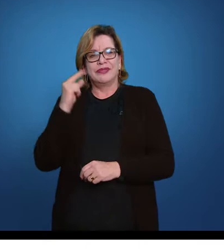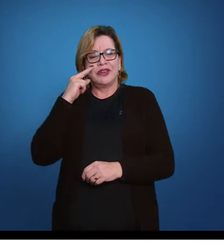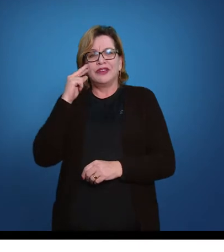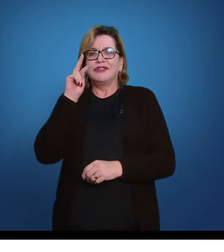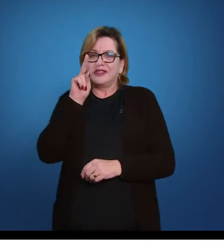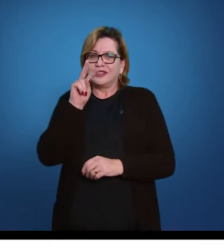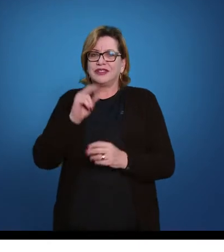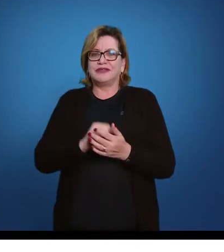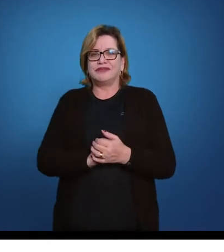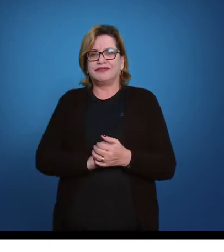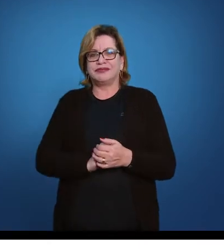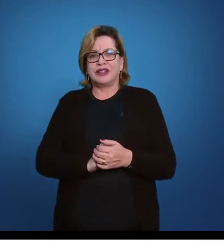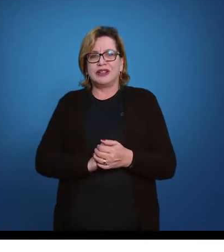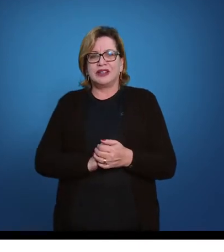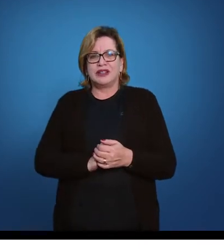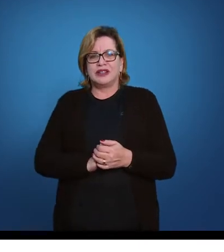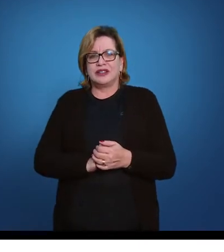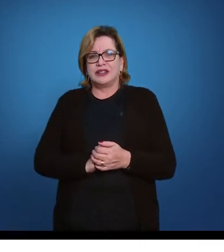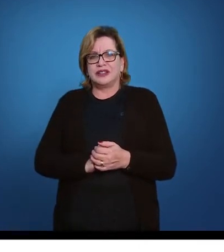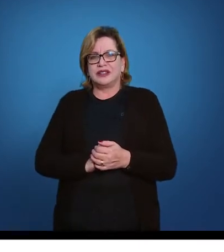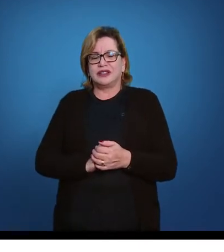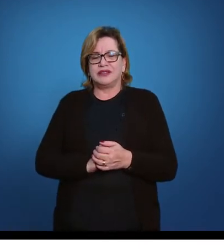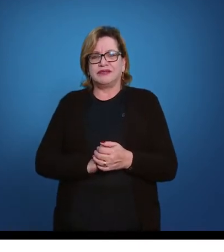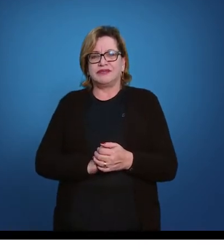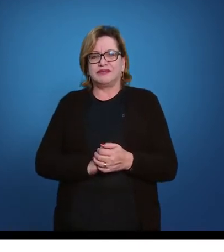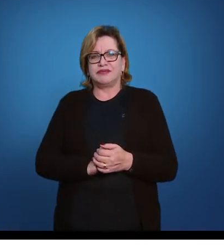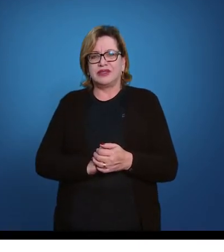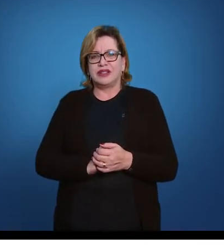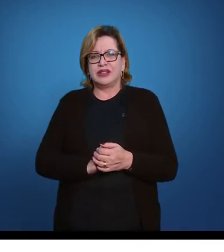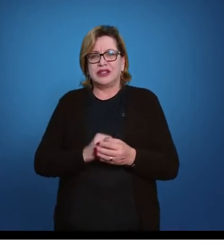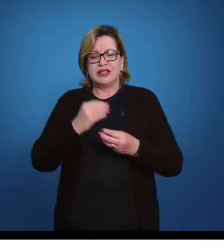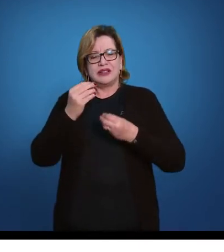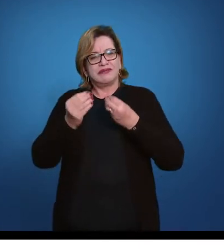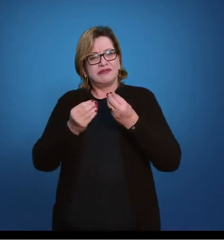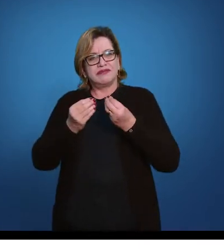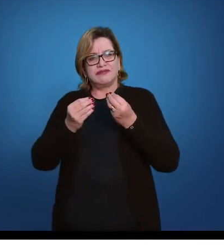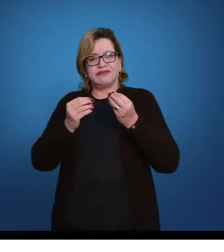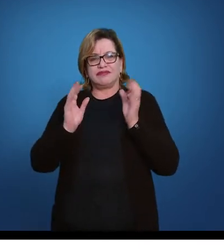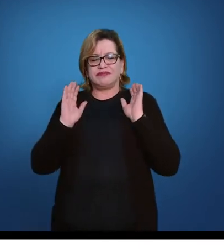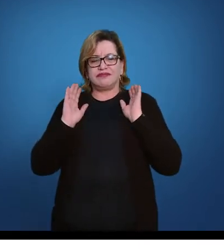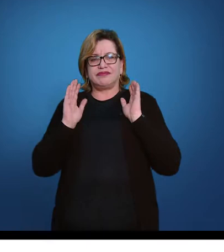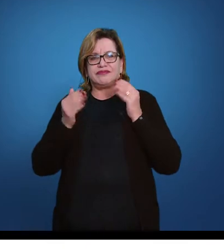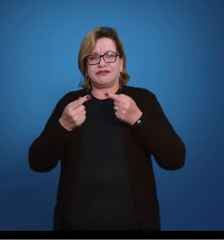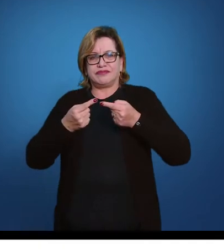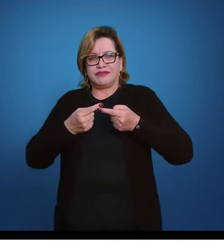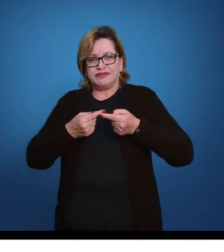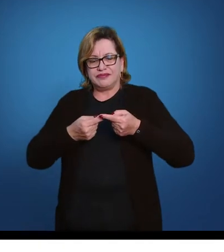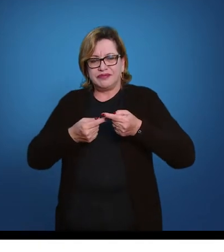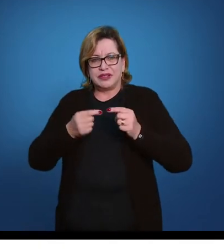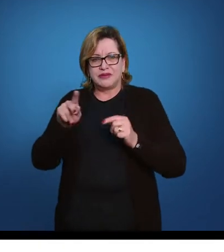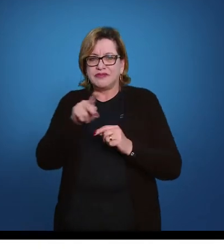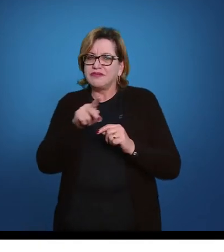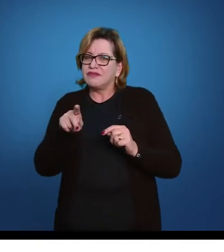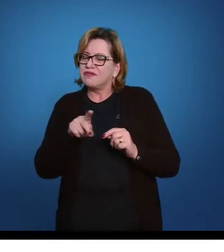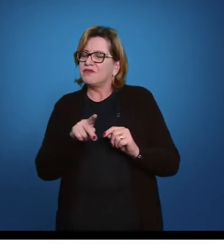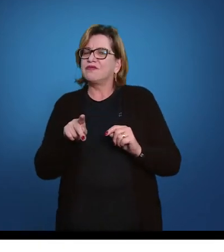as mãos com firmeza e a gente, né, o professor,